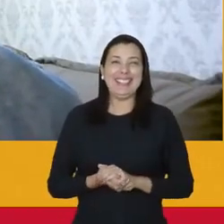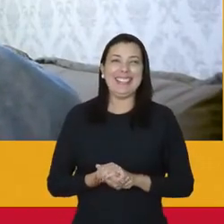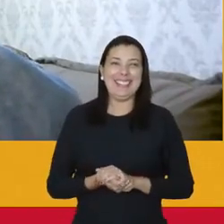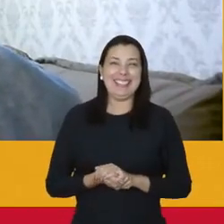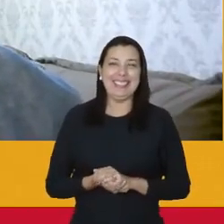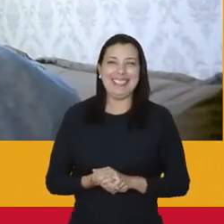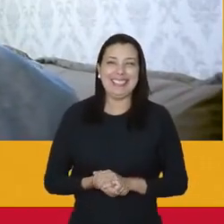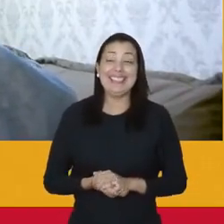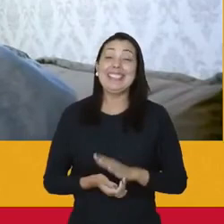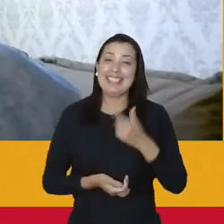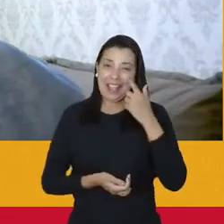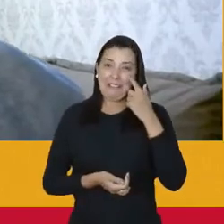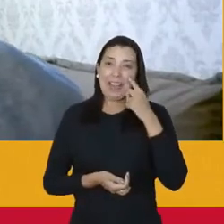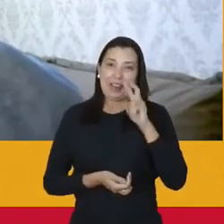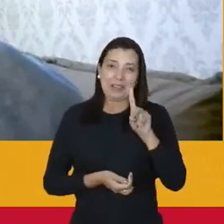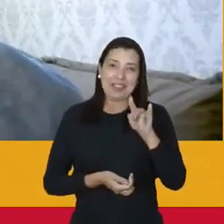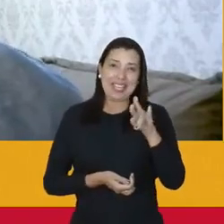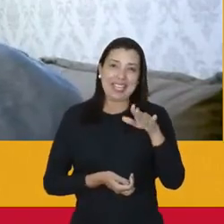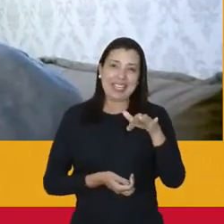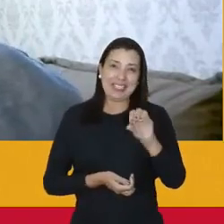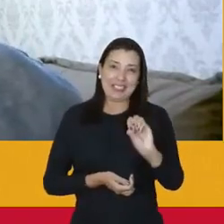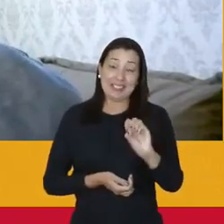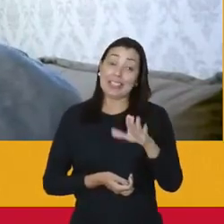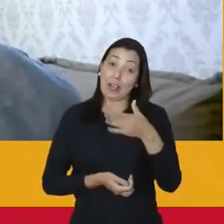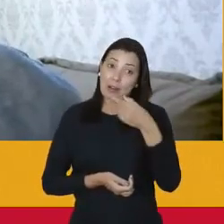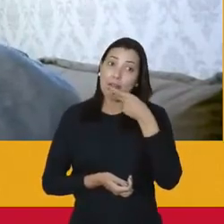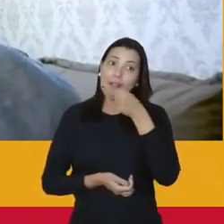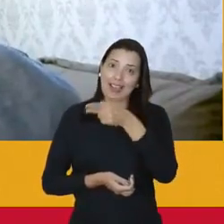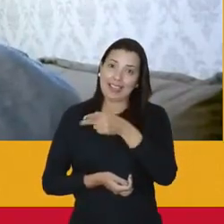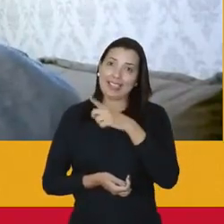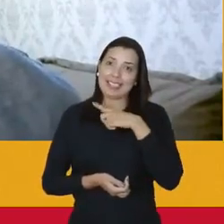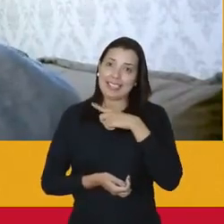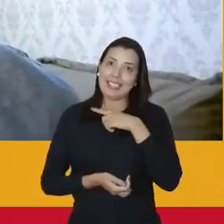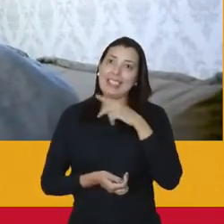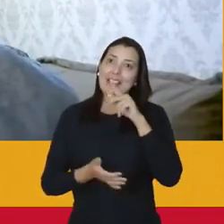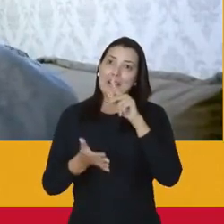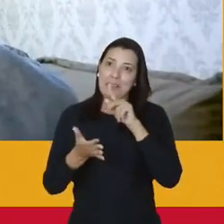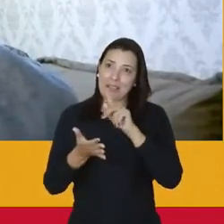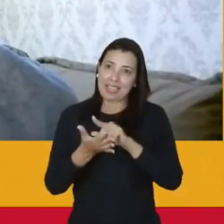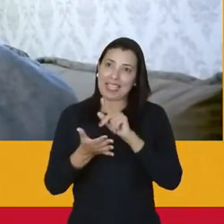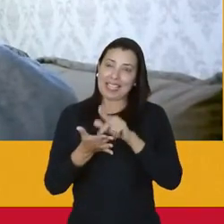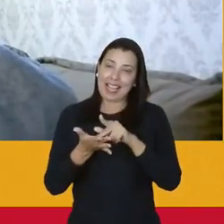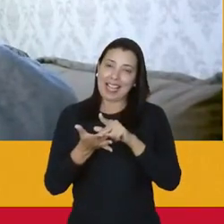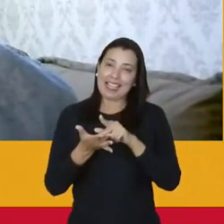Está vendo, Vinícius? Fala para ela, Vinícius. A recíproca é verdadeira, não é?